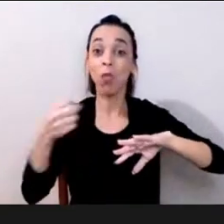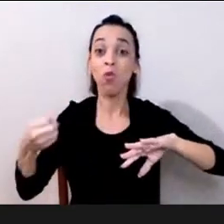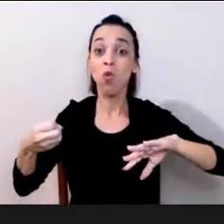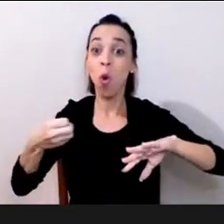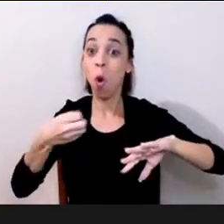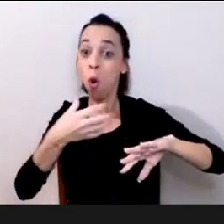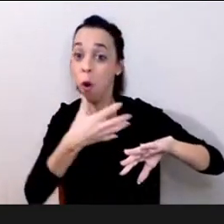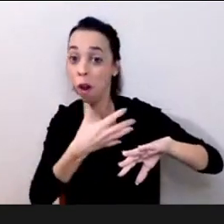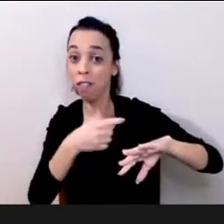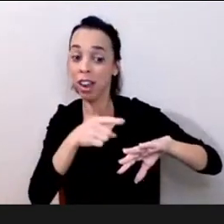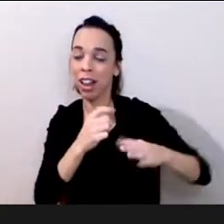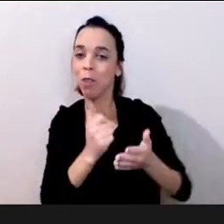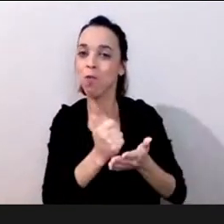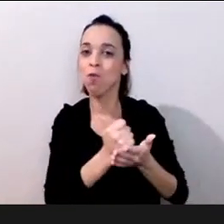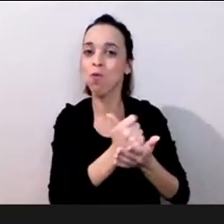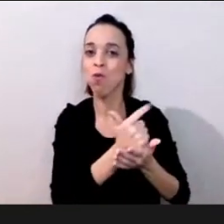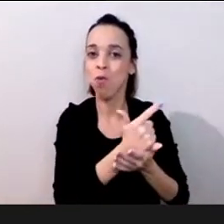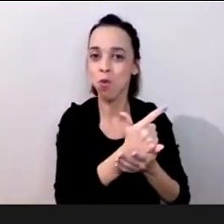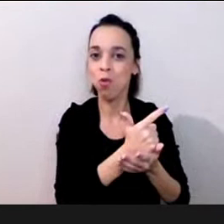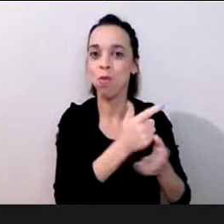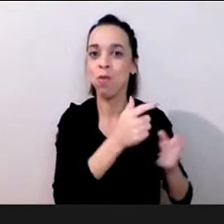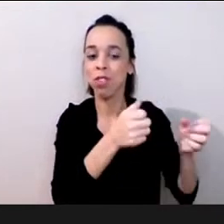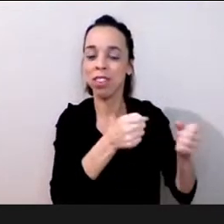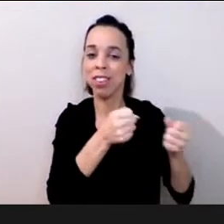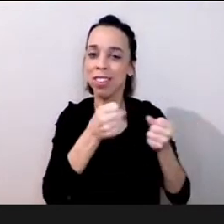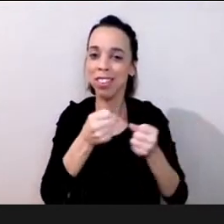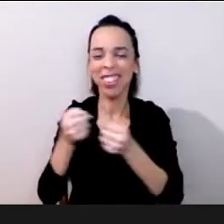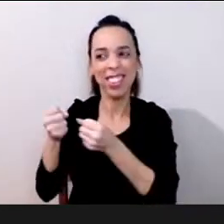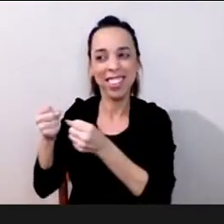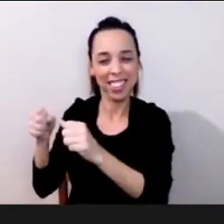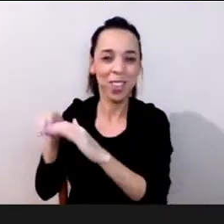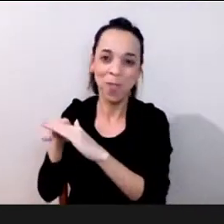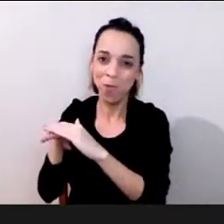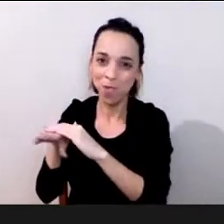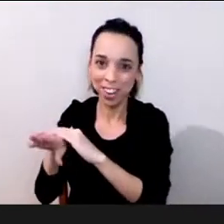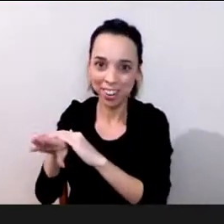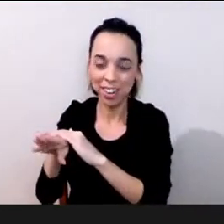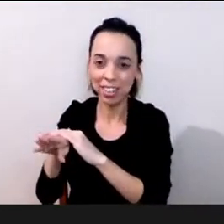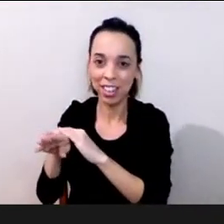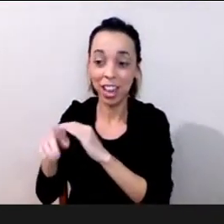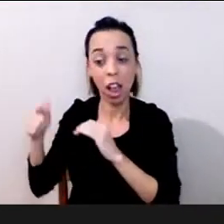a gente deixa mas a antiga ela está junto eu acho que o que a gente precisa